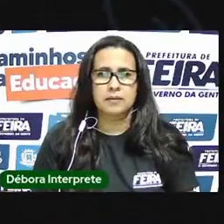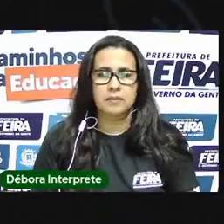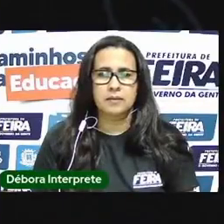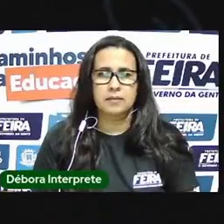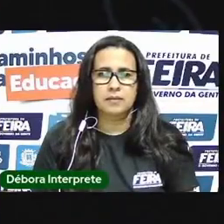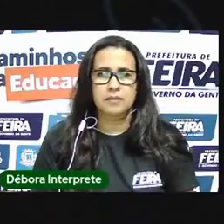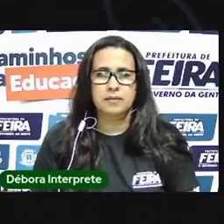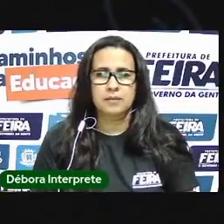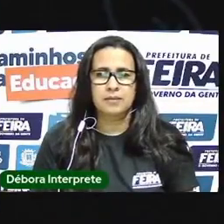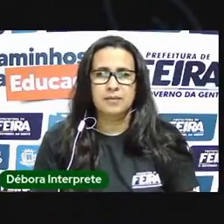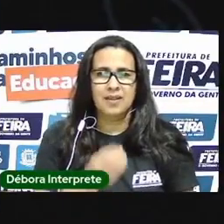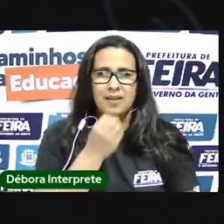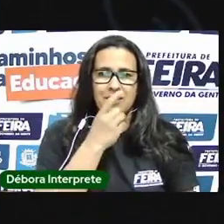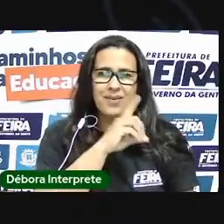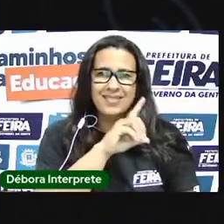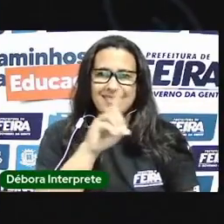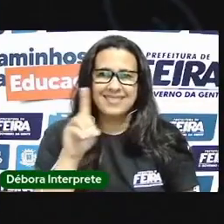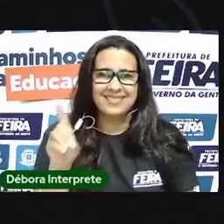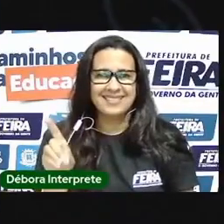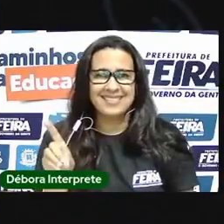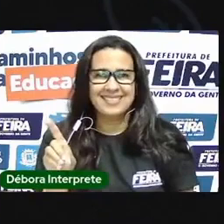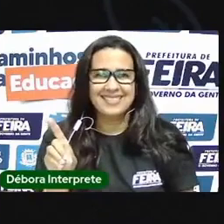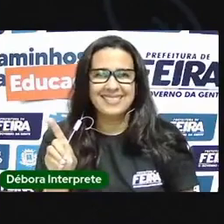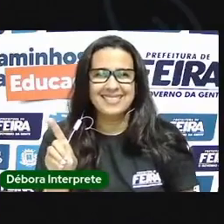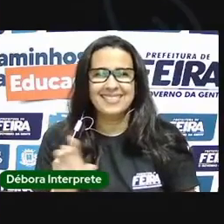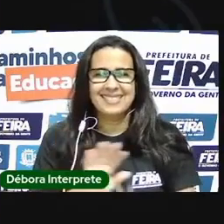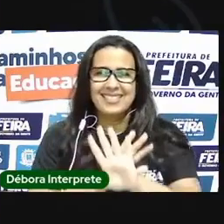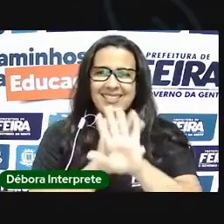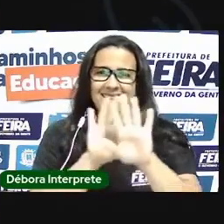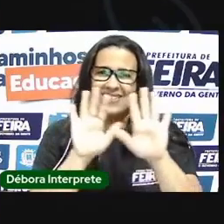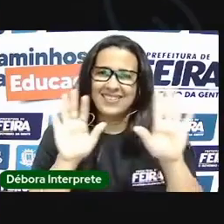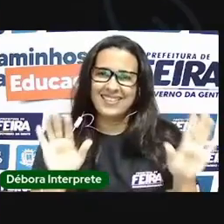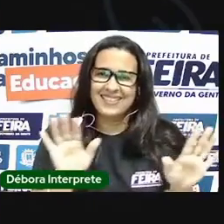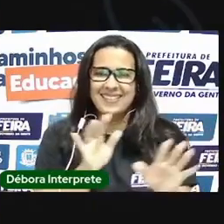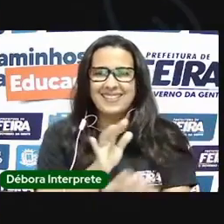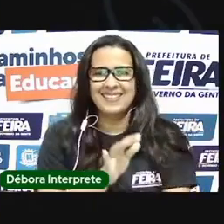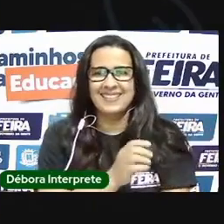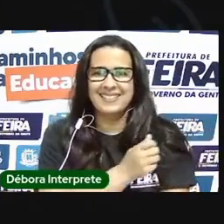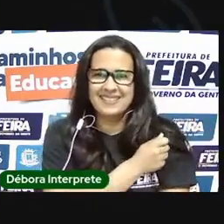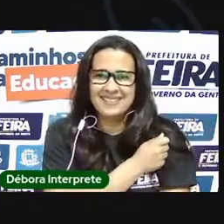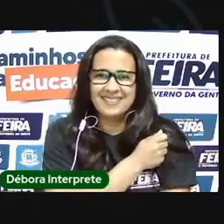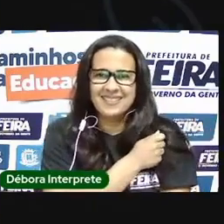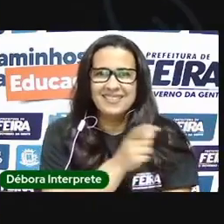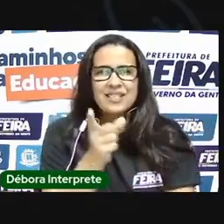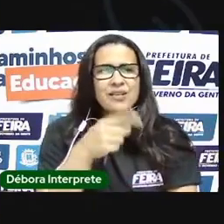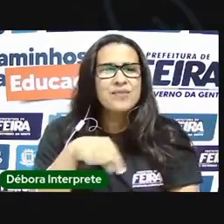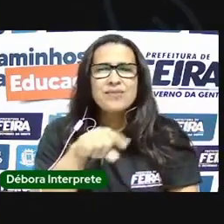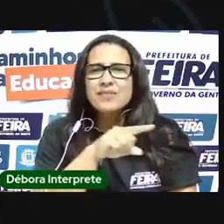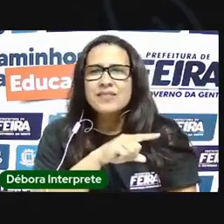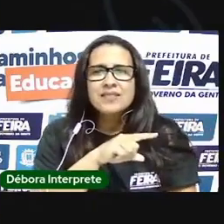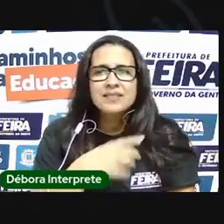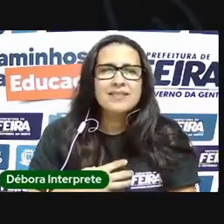Bom dia! Olá, meus queridos estudantes. Como vocês estão?